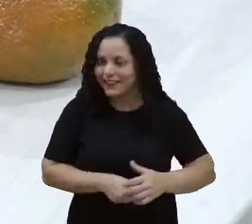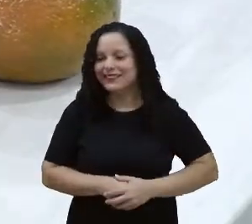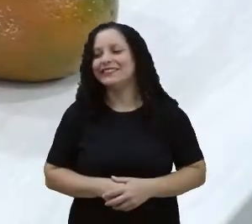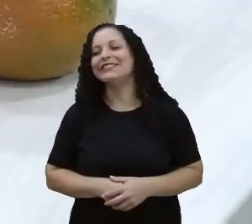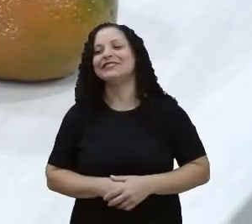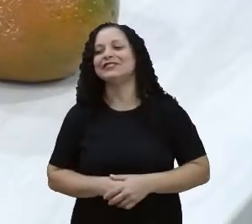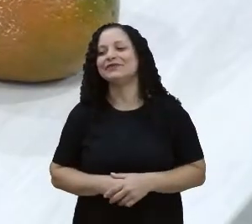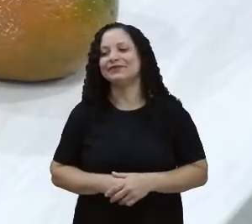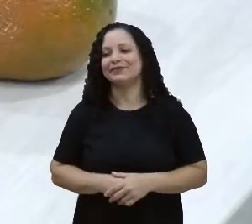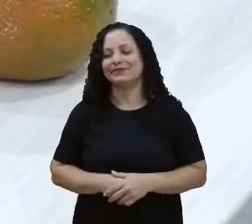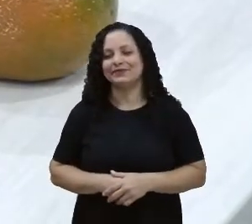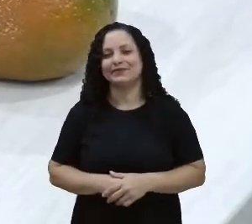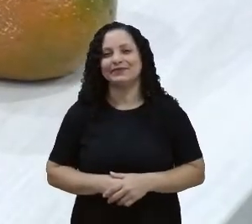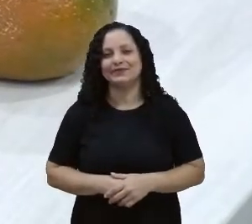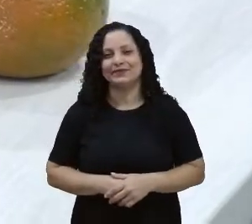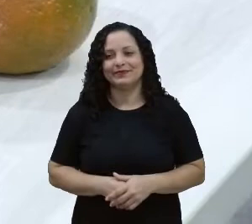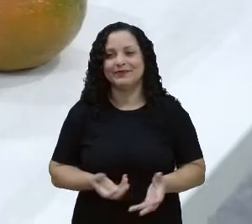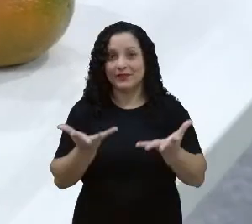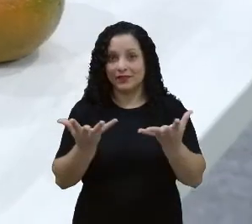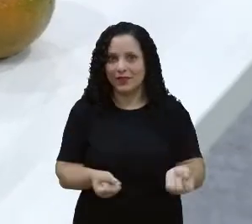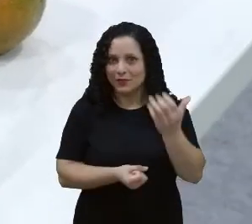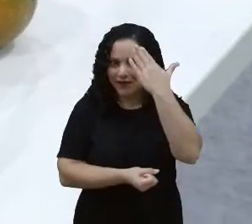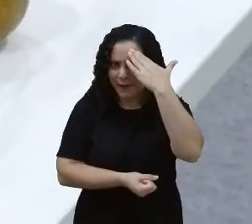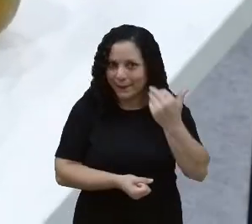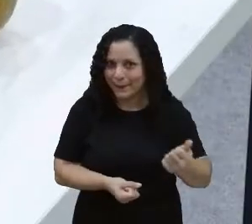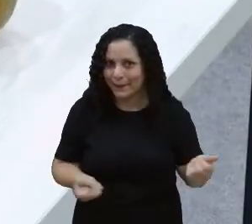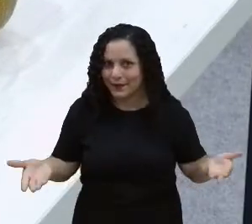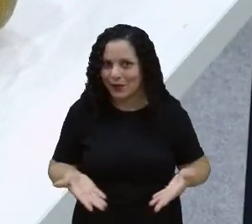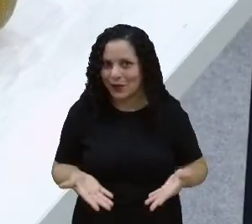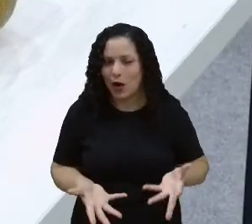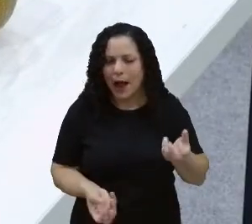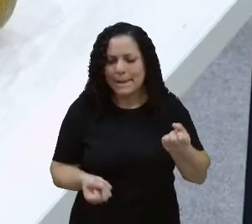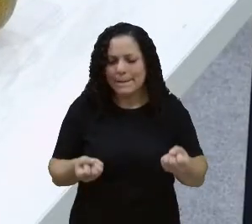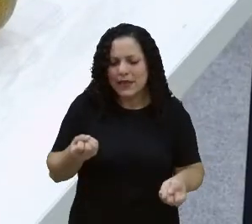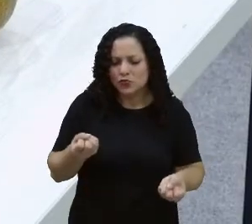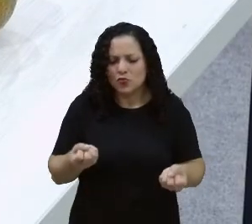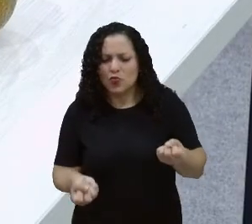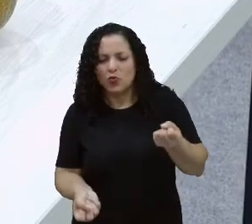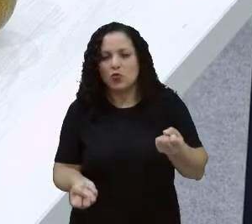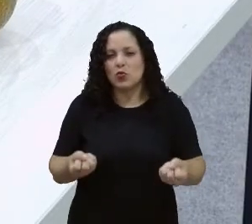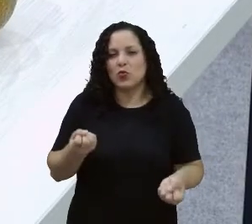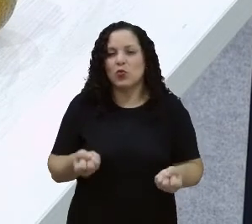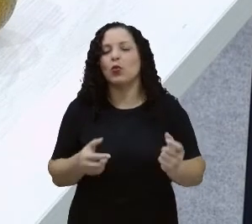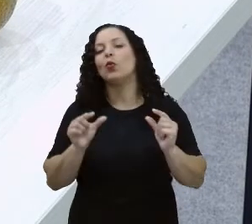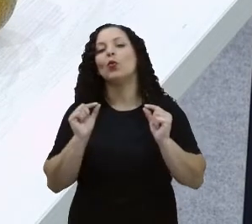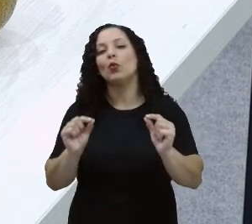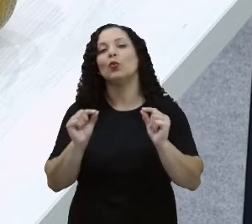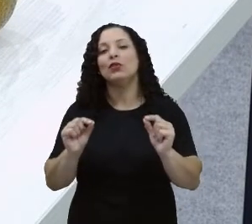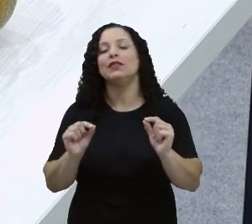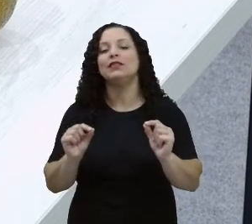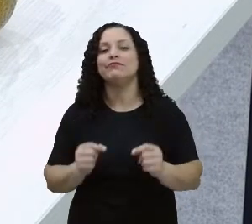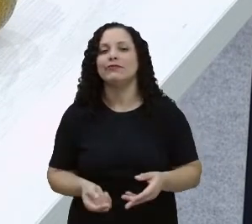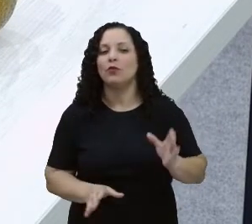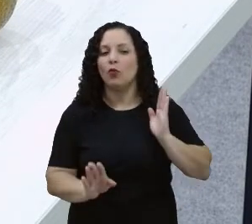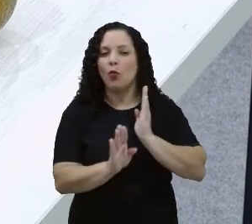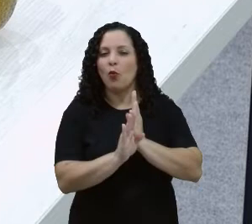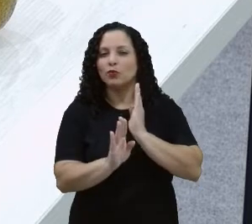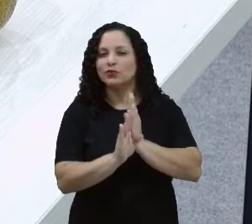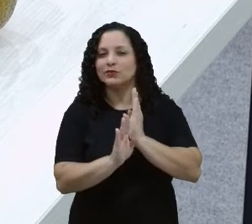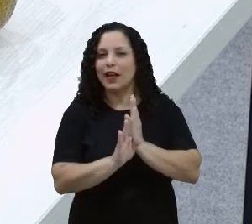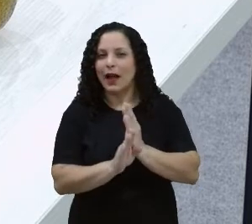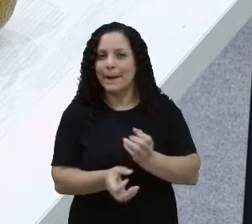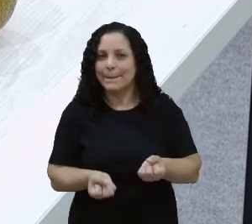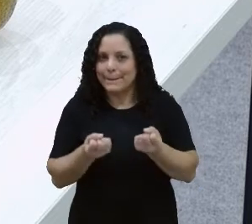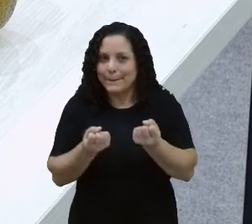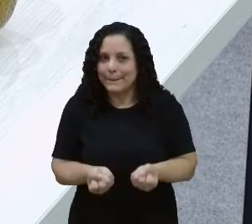erro. É. A gente só vai saber pesando, Se a gente quer saber a medida exata, o peso exato.